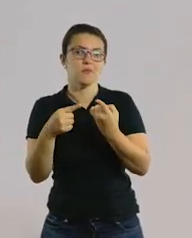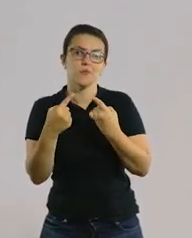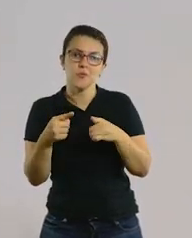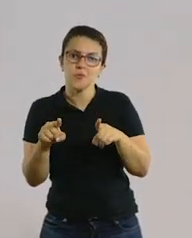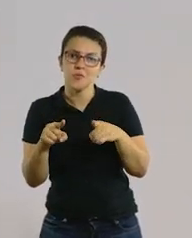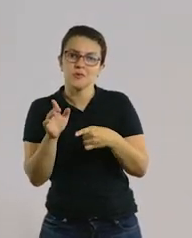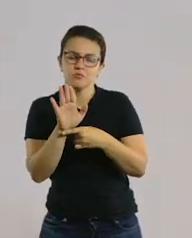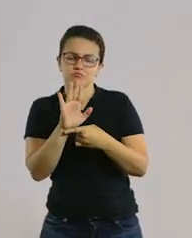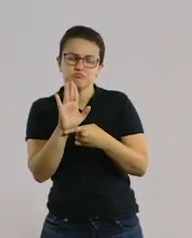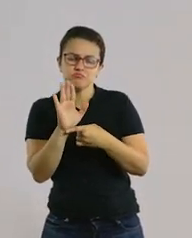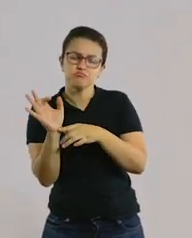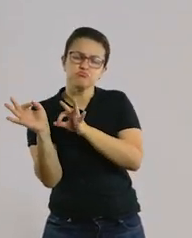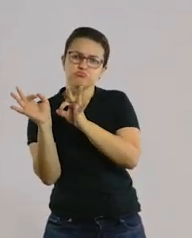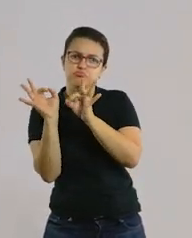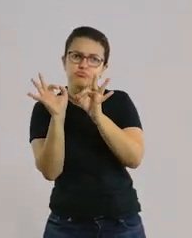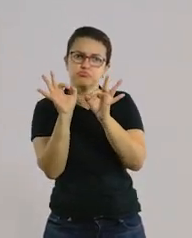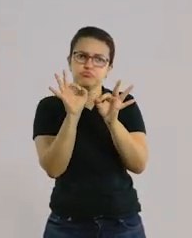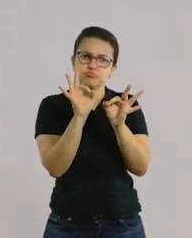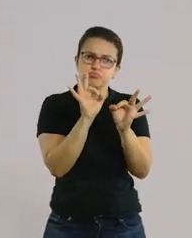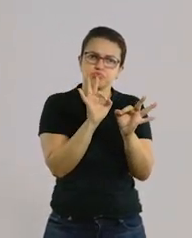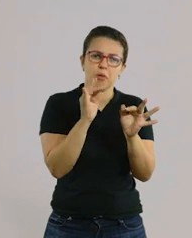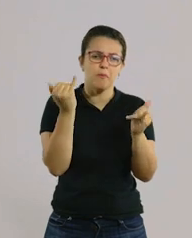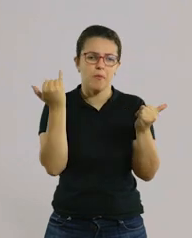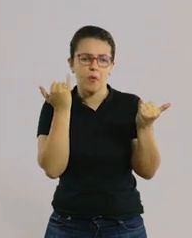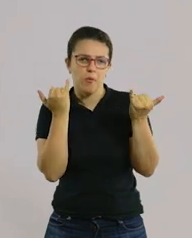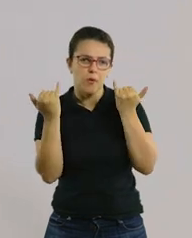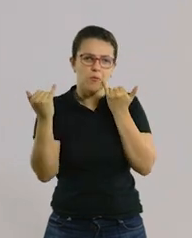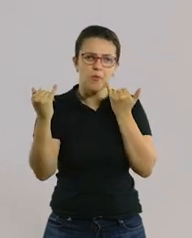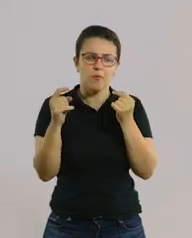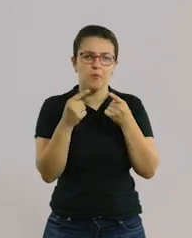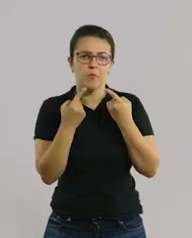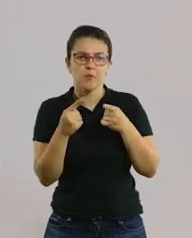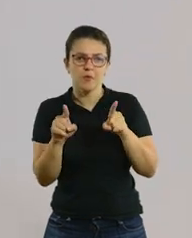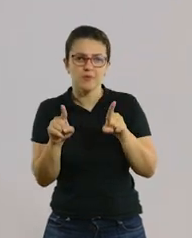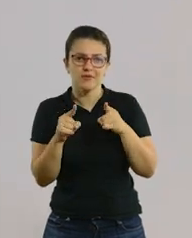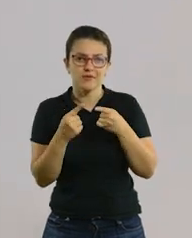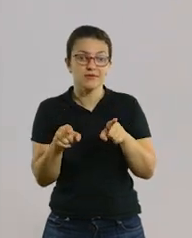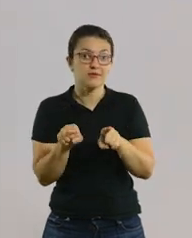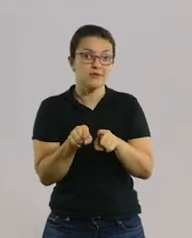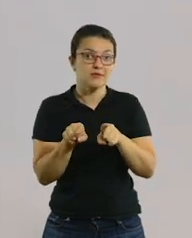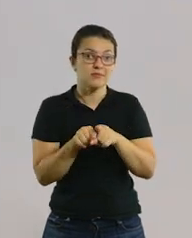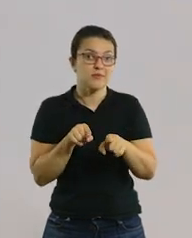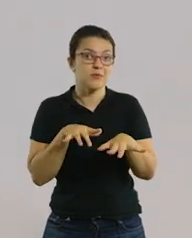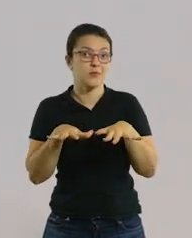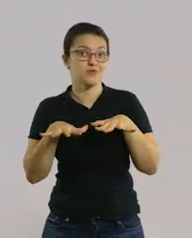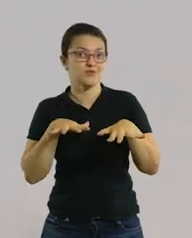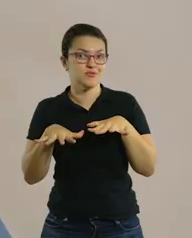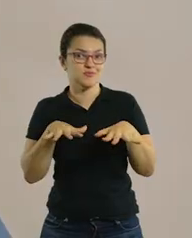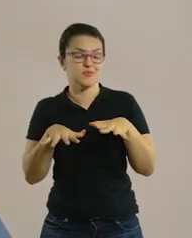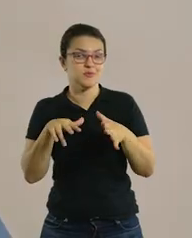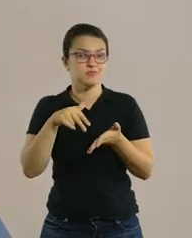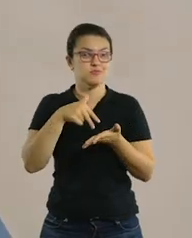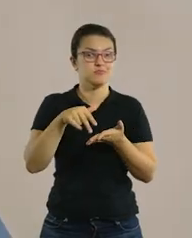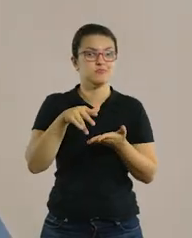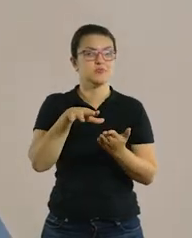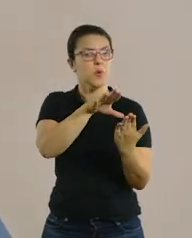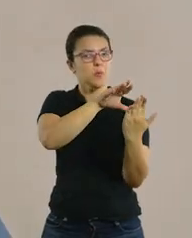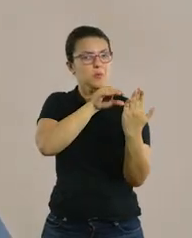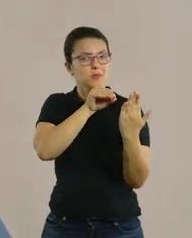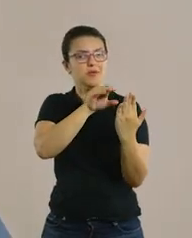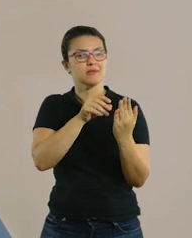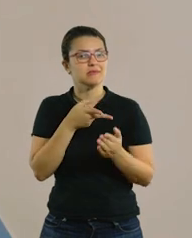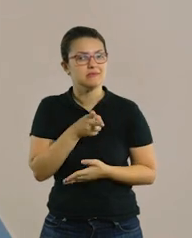a música que está lá, vão cantar aquela música e trabalhar a coreografia que ela está apresentando. Então, não se esqueça, hein?